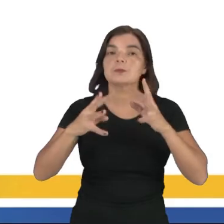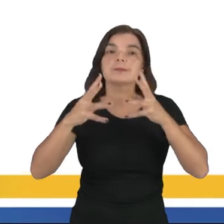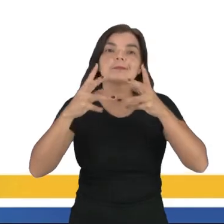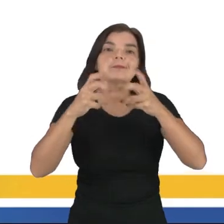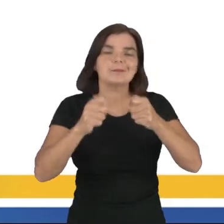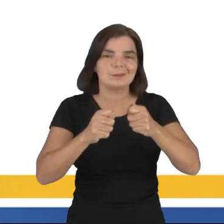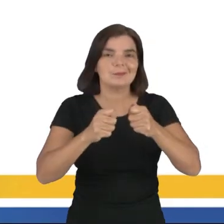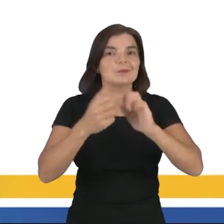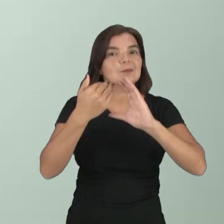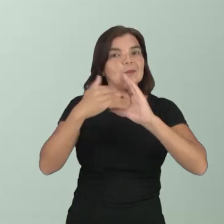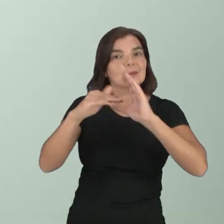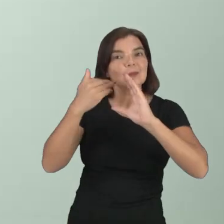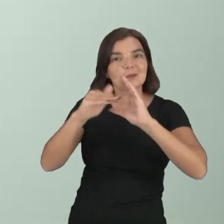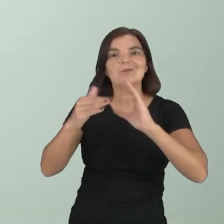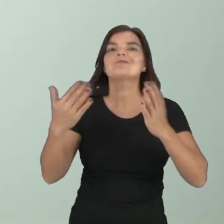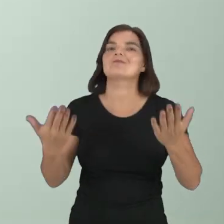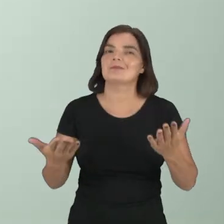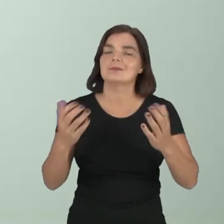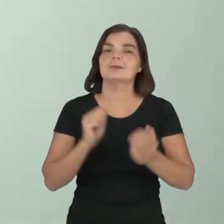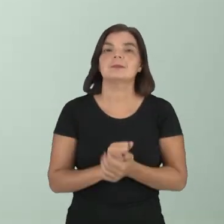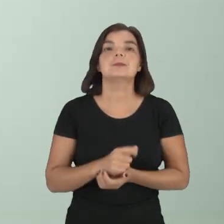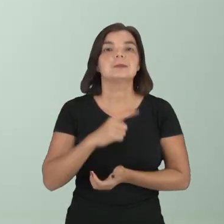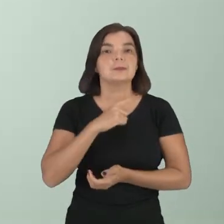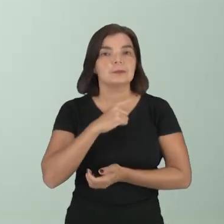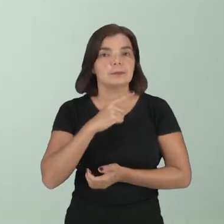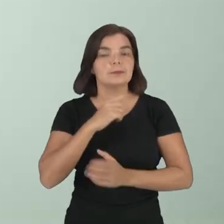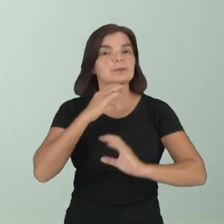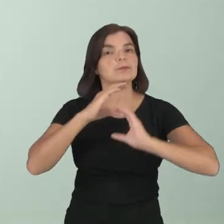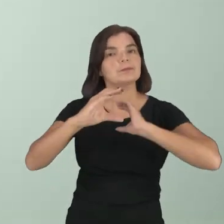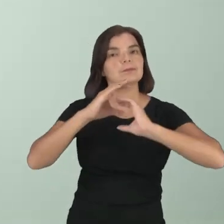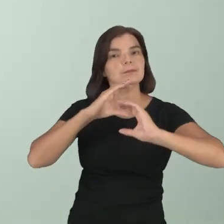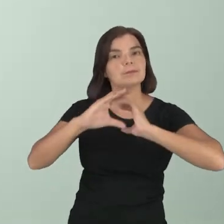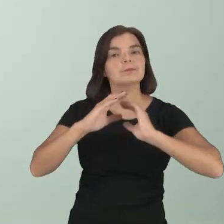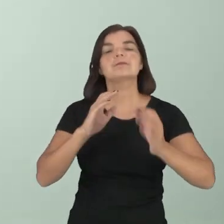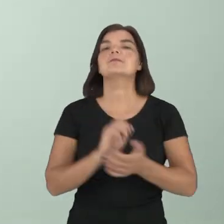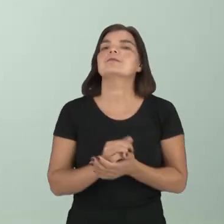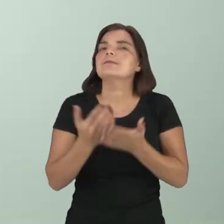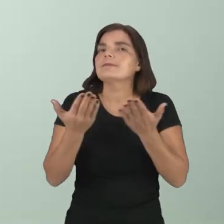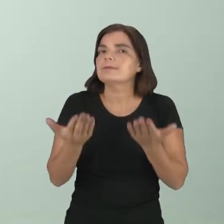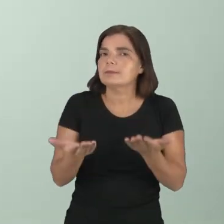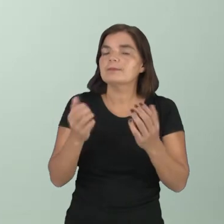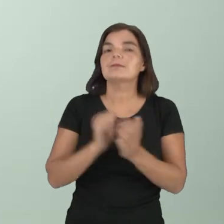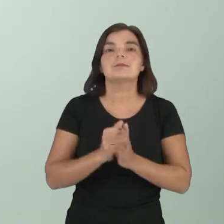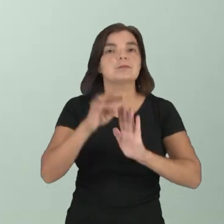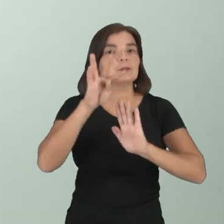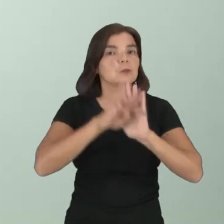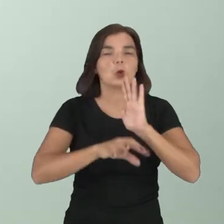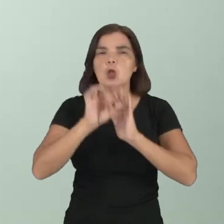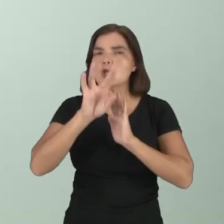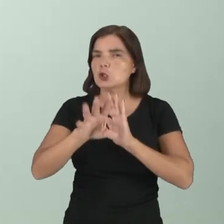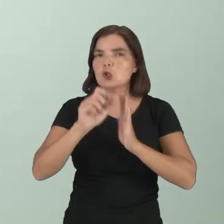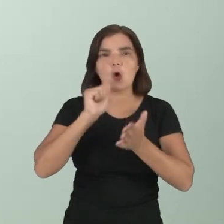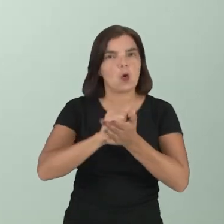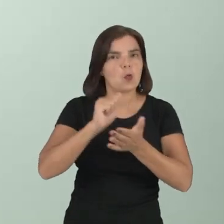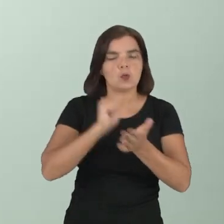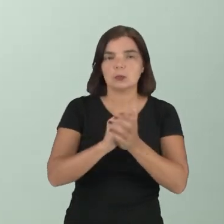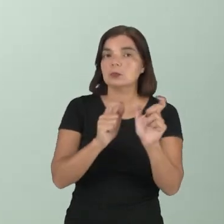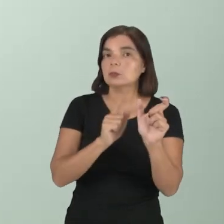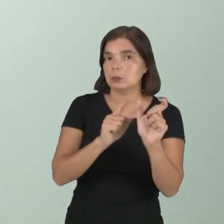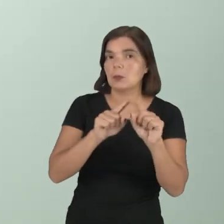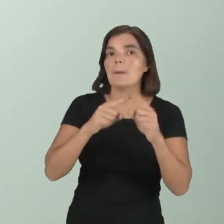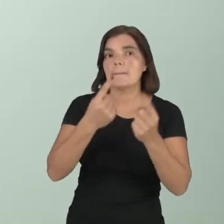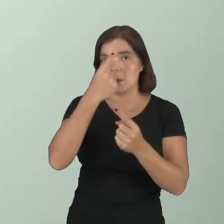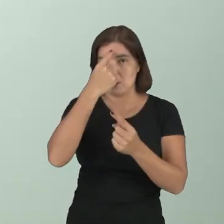tudo aquilo que transmite uma mensagem, que estabelece comunicação. Então, texto não é somente escrito com